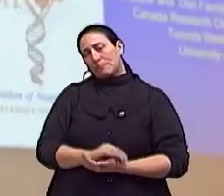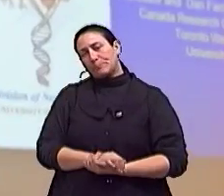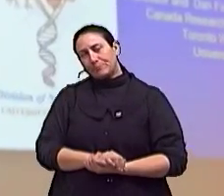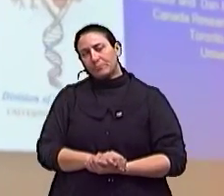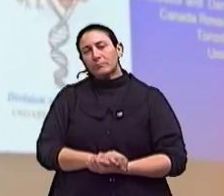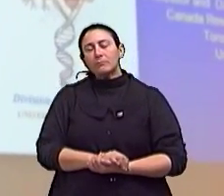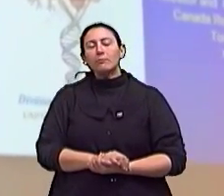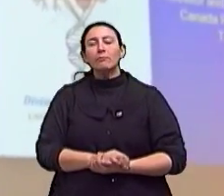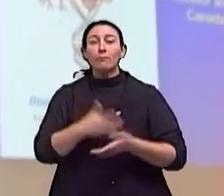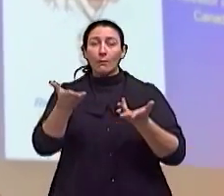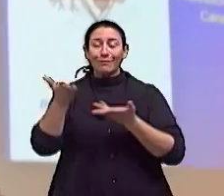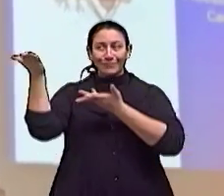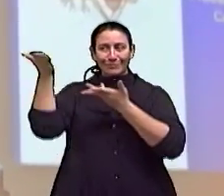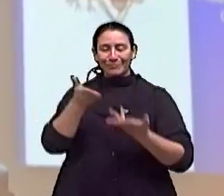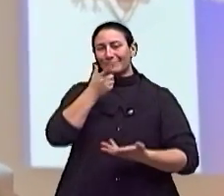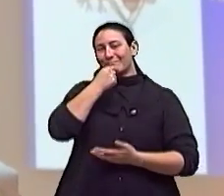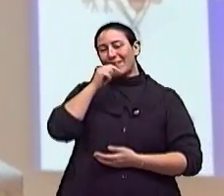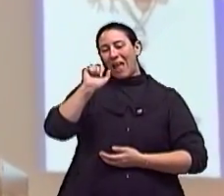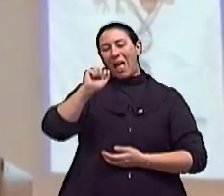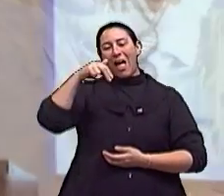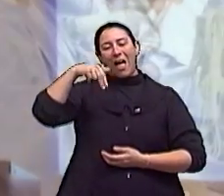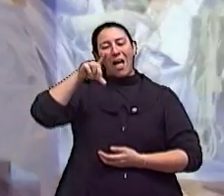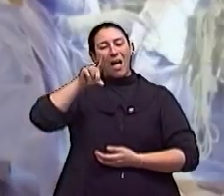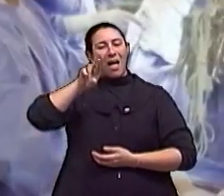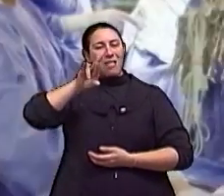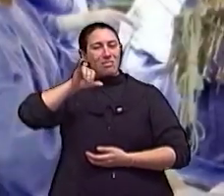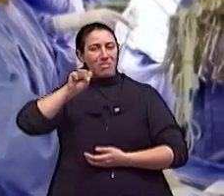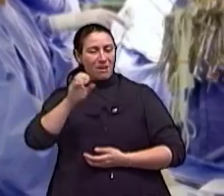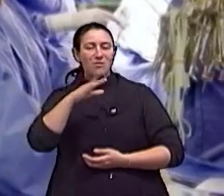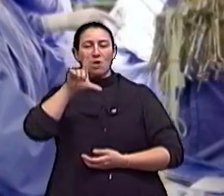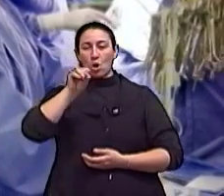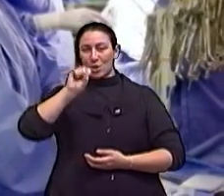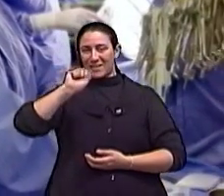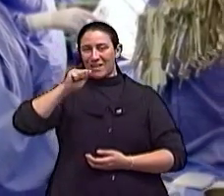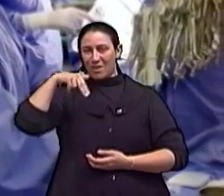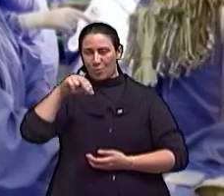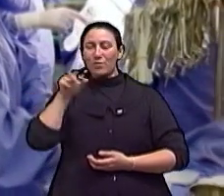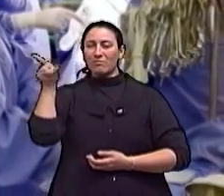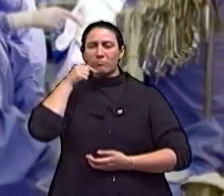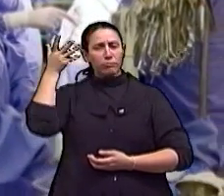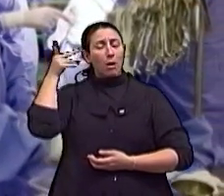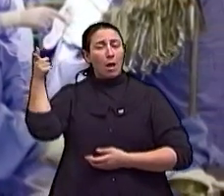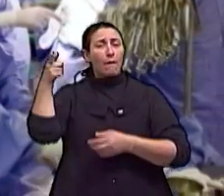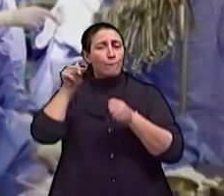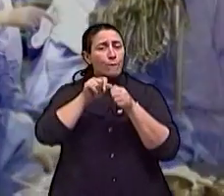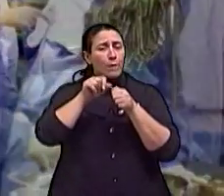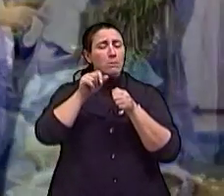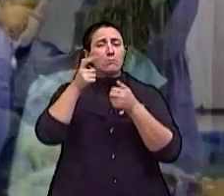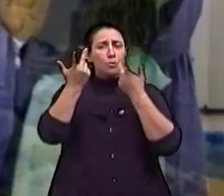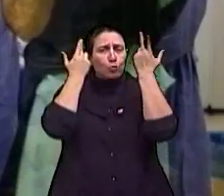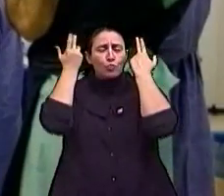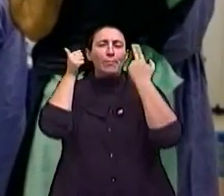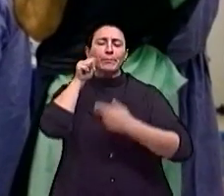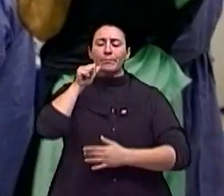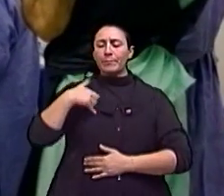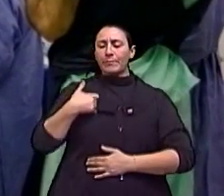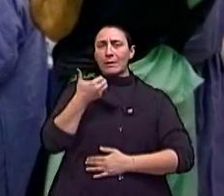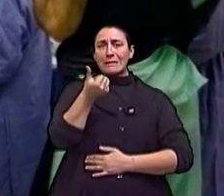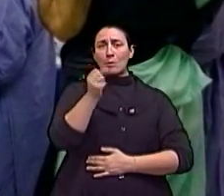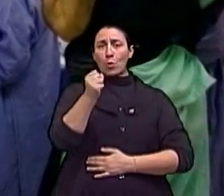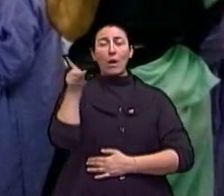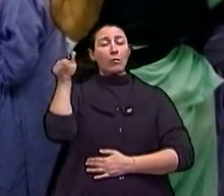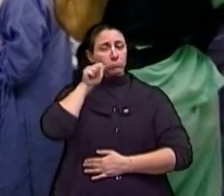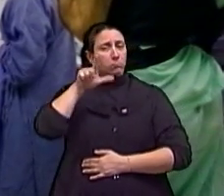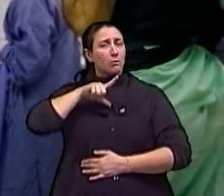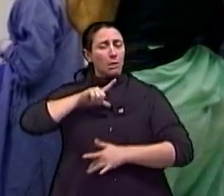Durante sua visita, Andrés Lozano participou da cirurgia de uma paciente de 68 anos, que sofre da doença de Parkinson